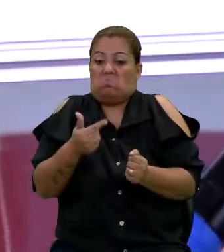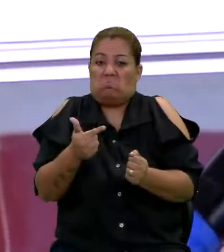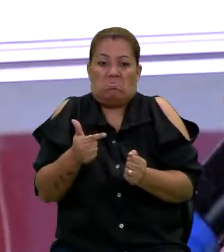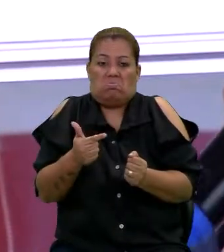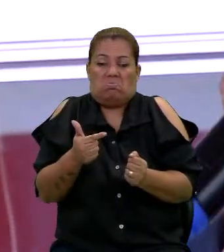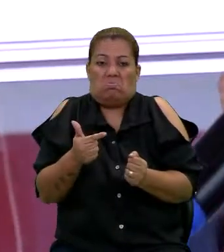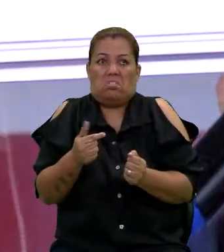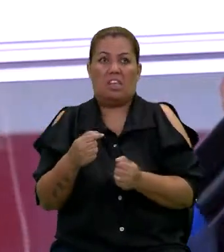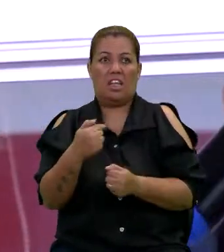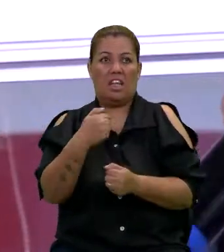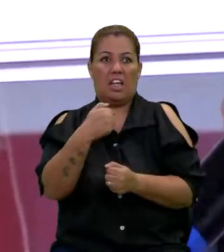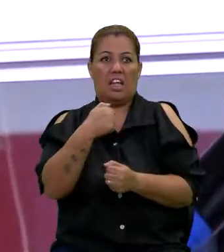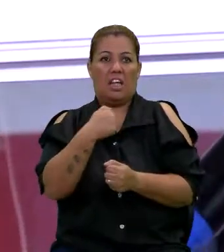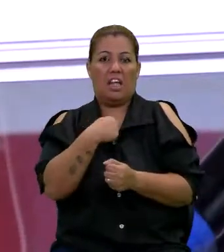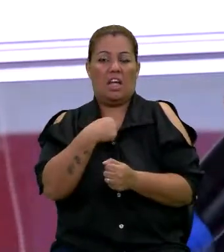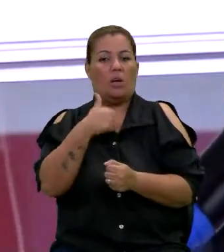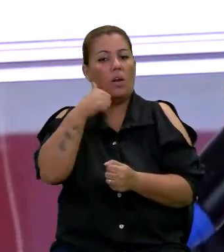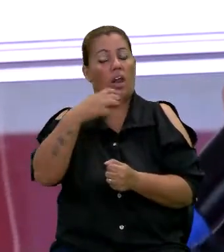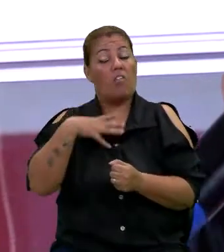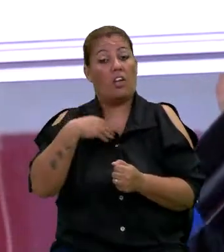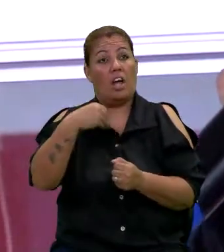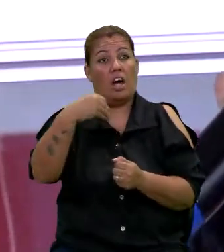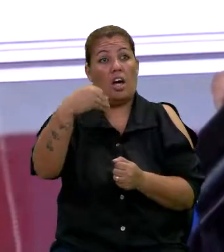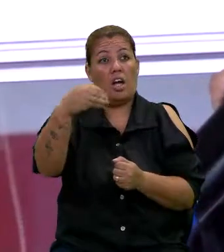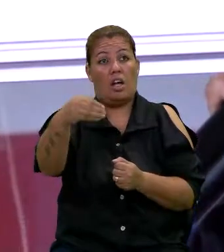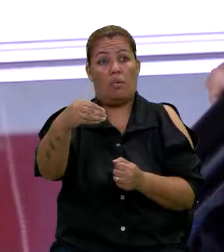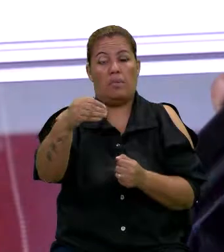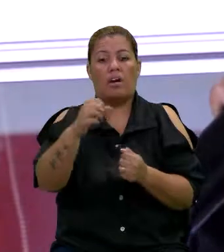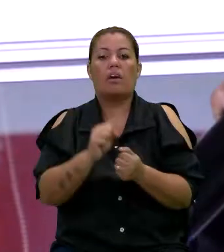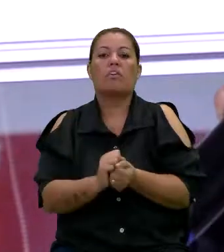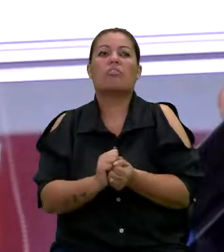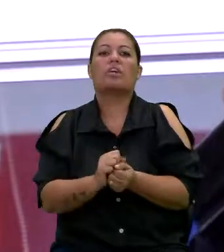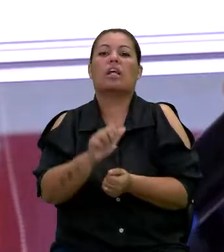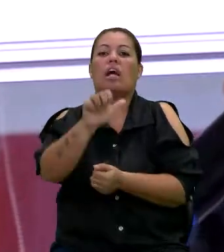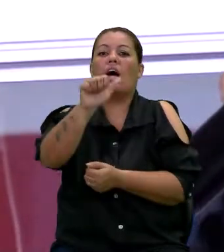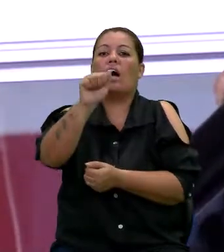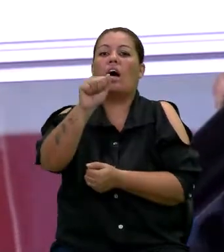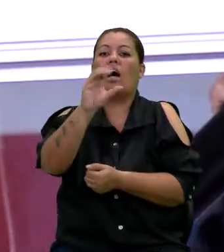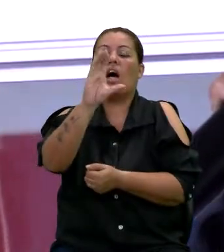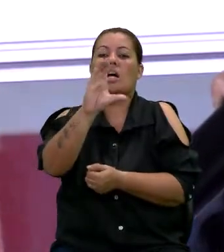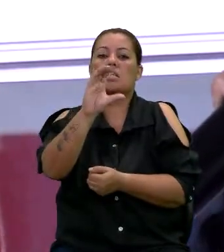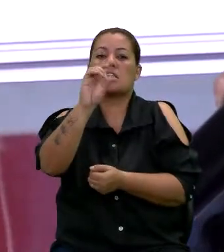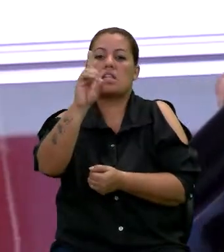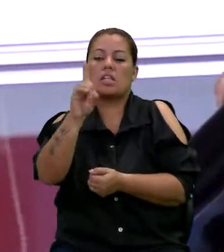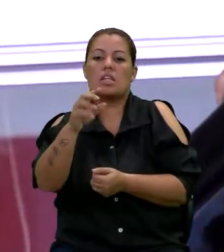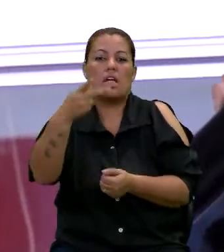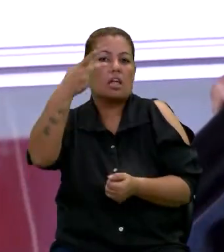Eu, levando minha filha num atendimento na ACD em São Paulo,